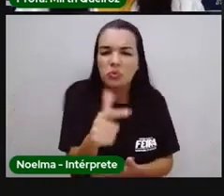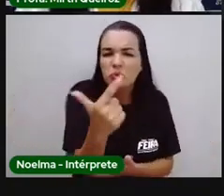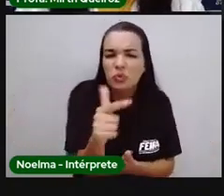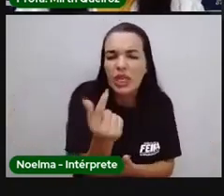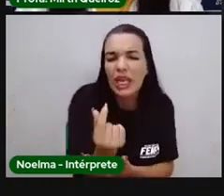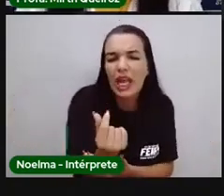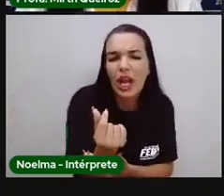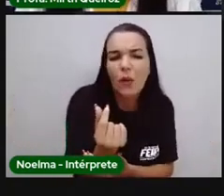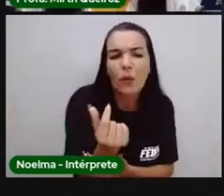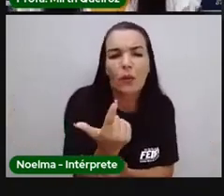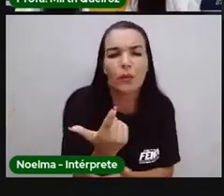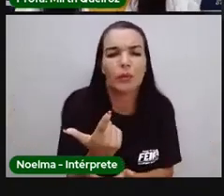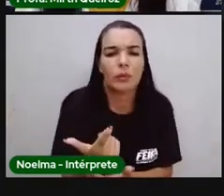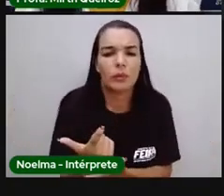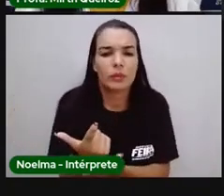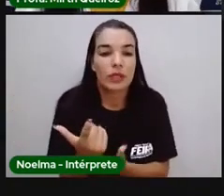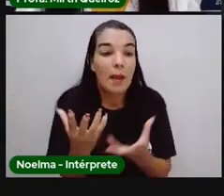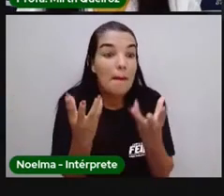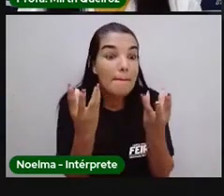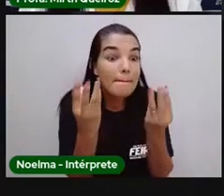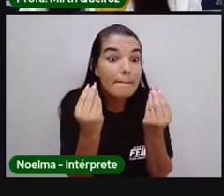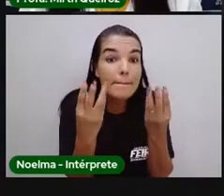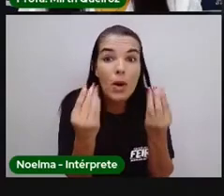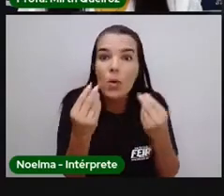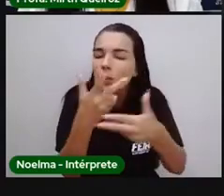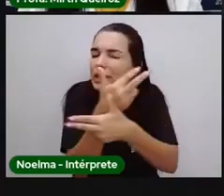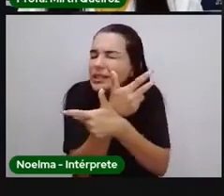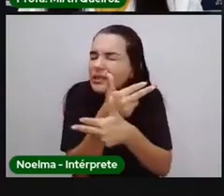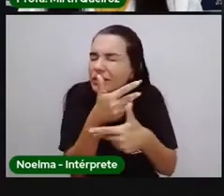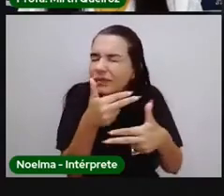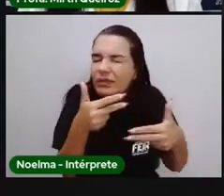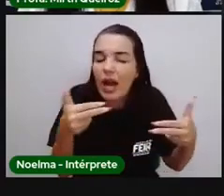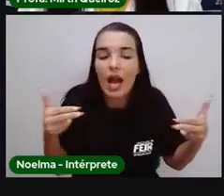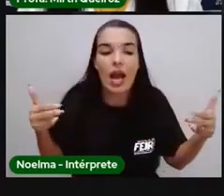de recursos e várias doenças.